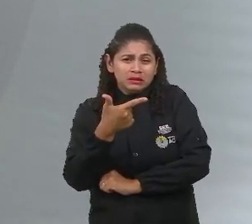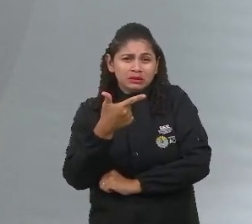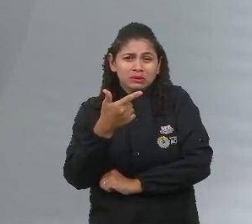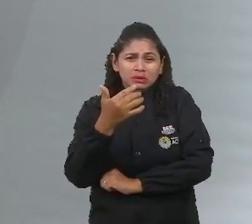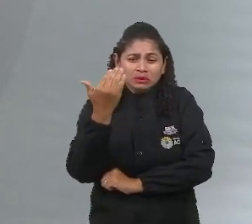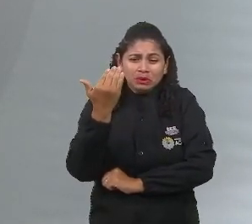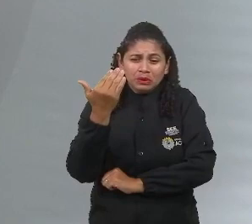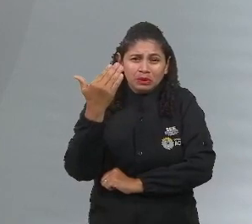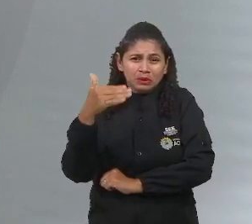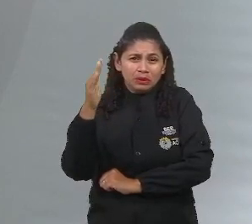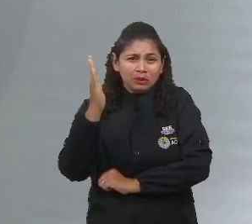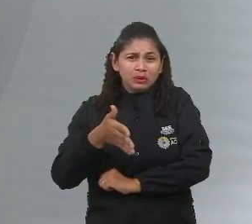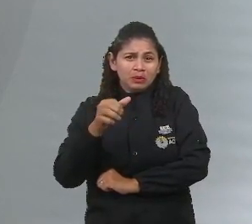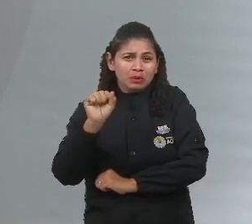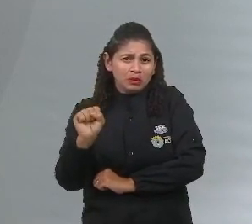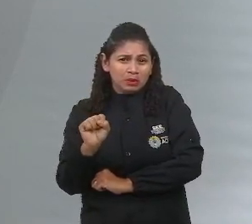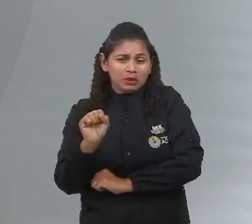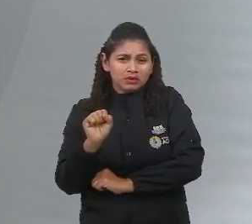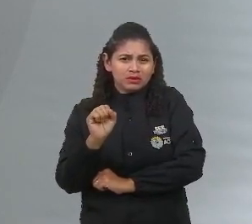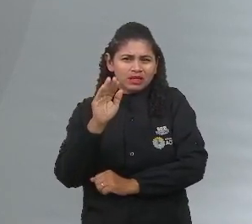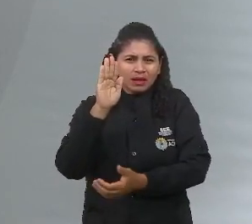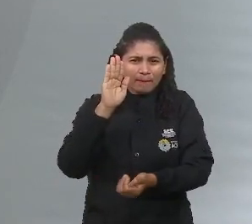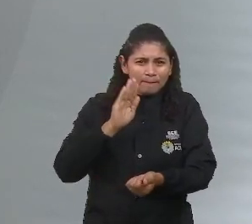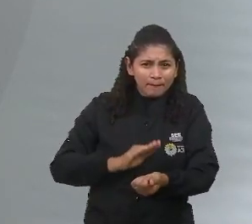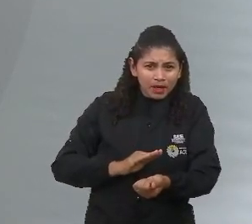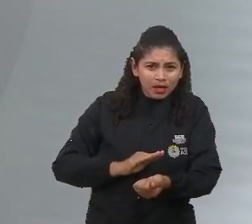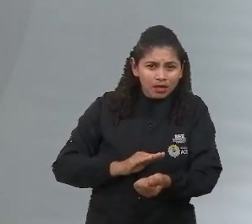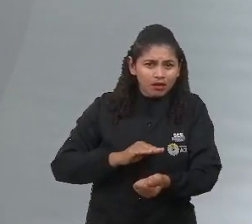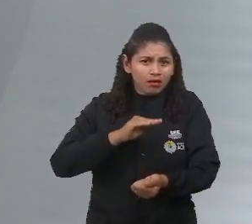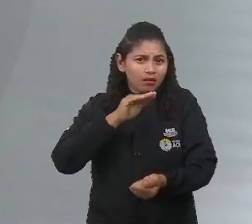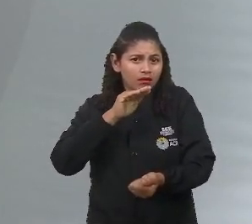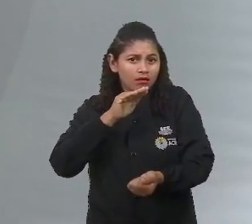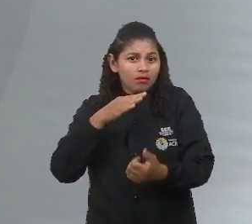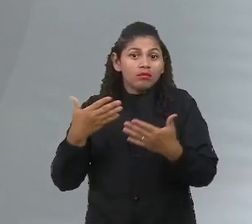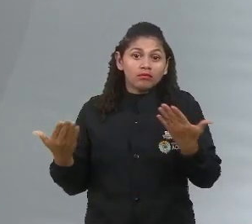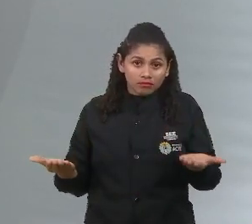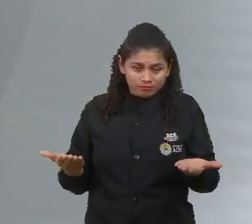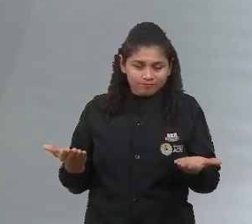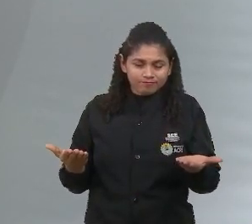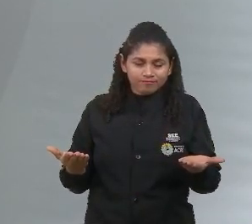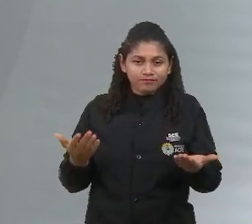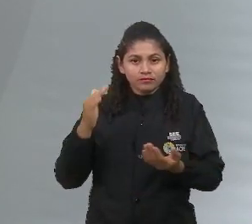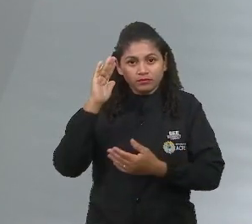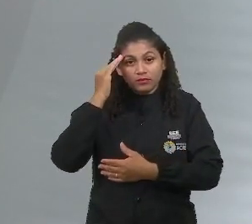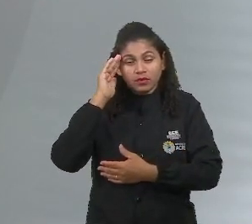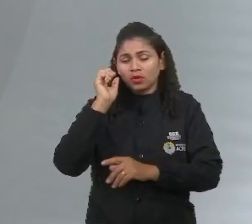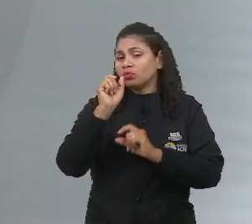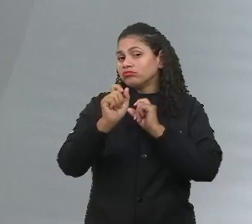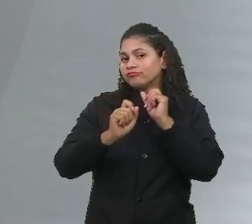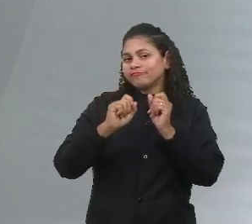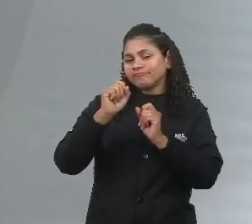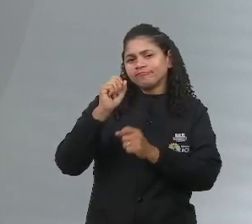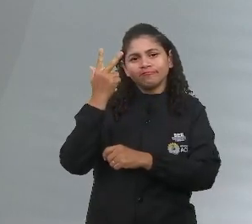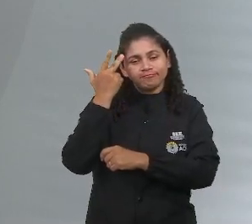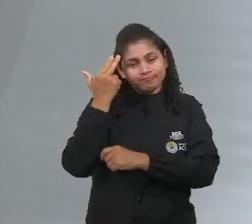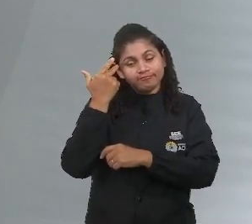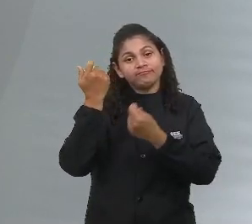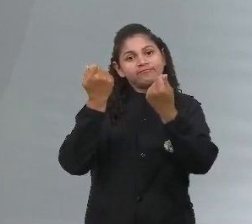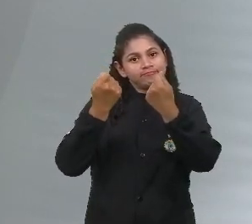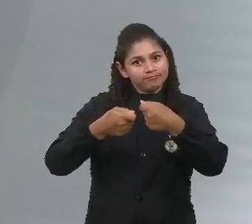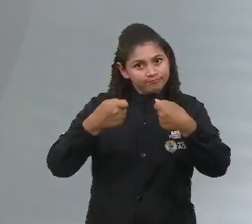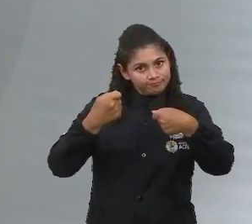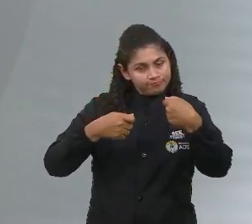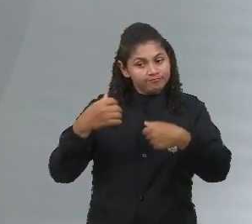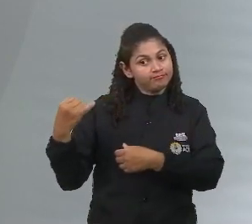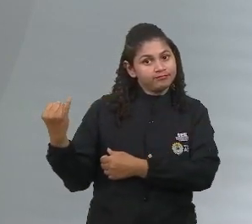tremendo. Está muito o quê? Está muito alto? Está muito baixo? Gente, entender o que é normal. O que é a homeostase. É importante